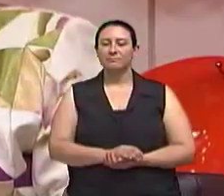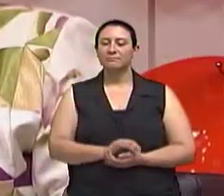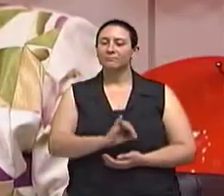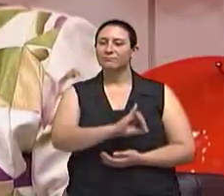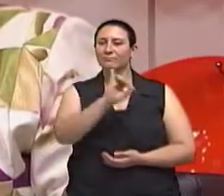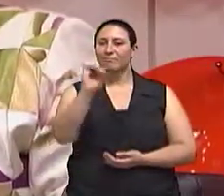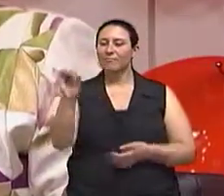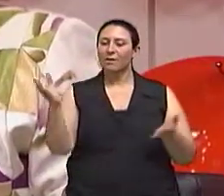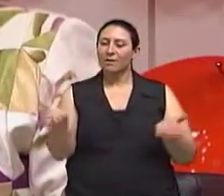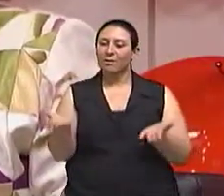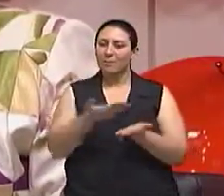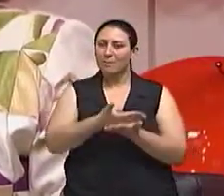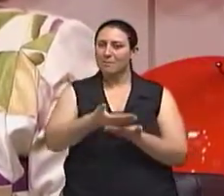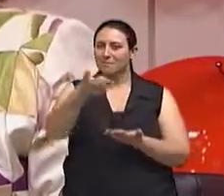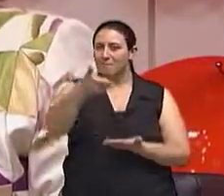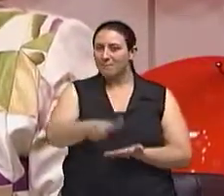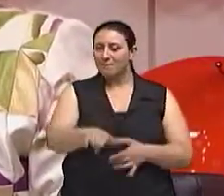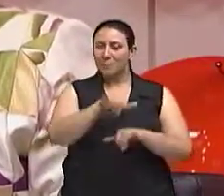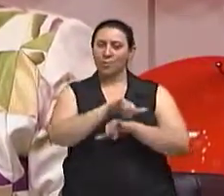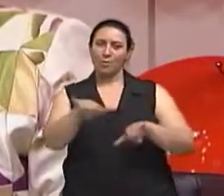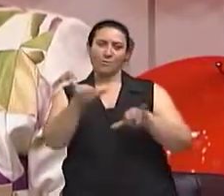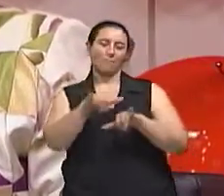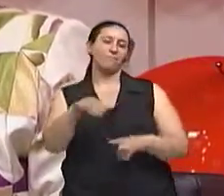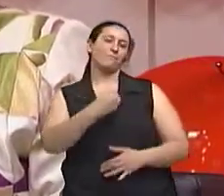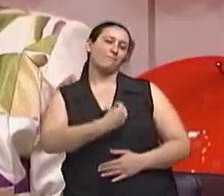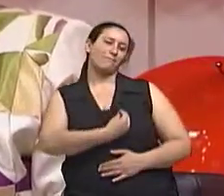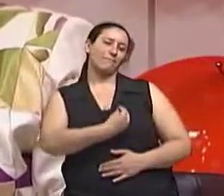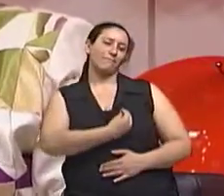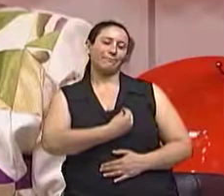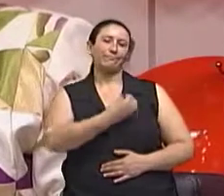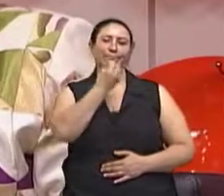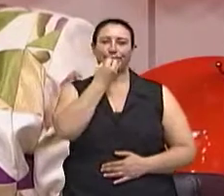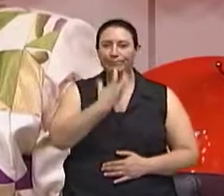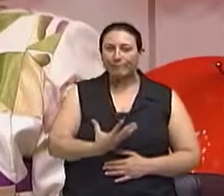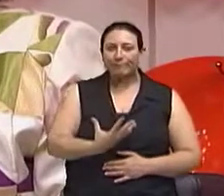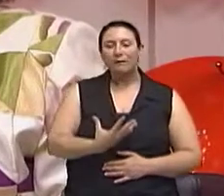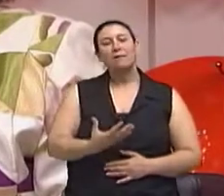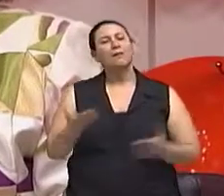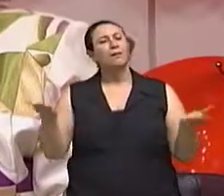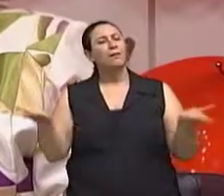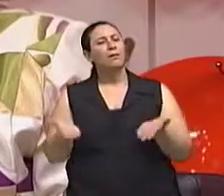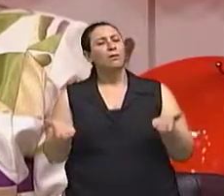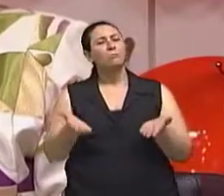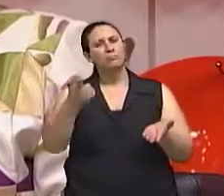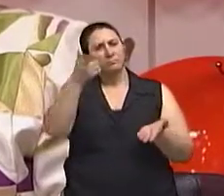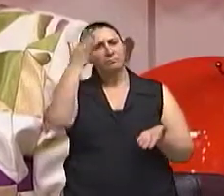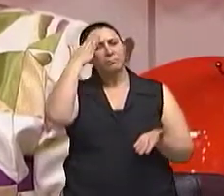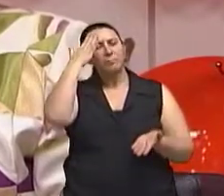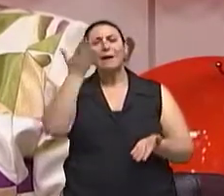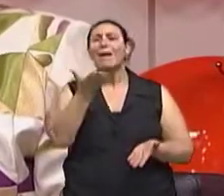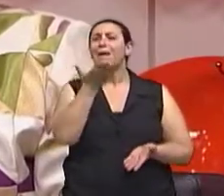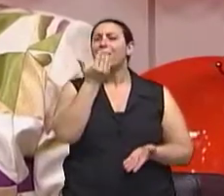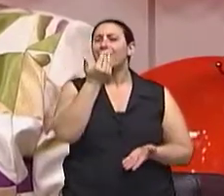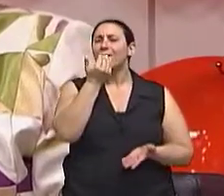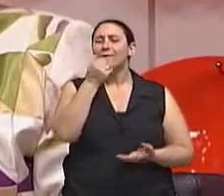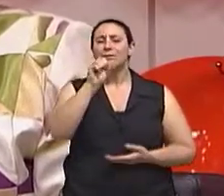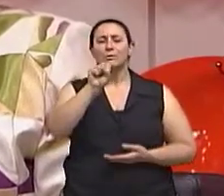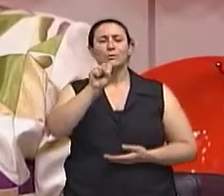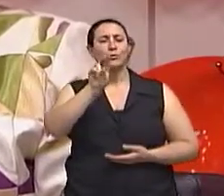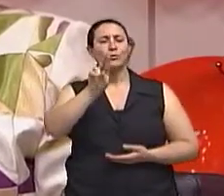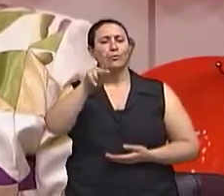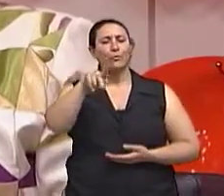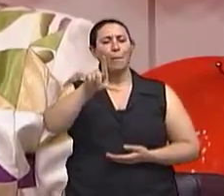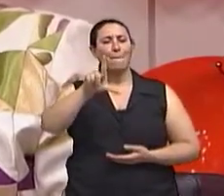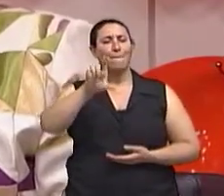Olá, estamos começando mais um nosso Viva Bem. E o uso de suplementos alimentares deixou de ser um hábito apenas de